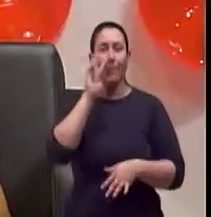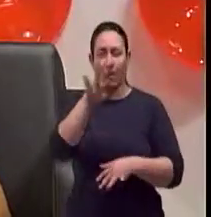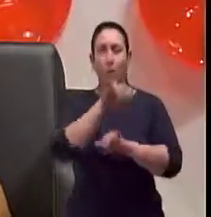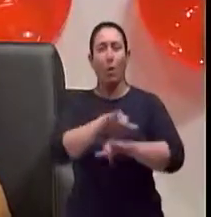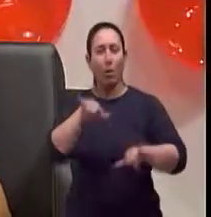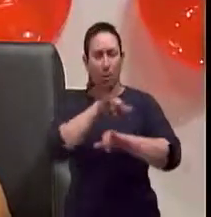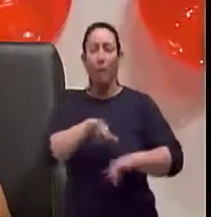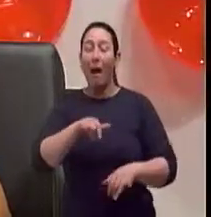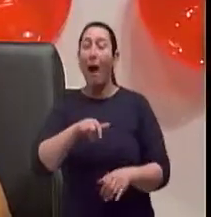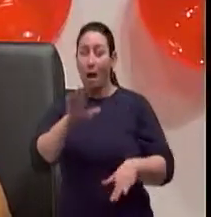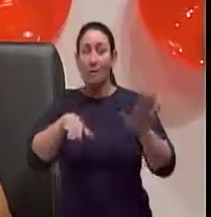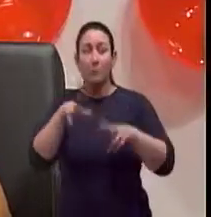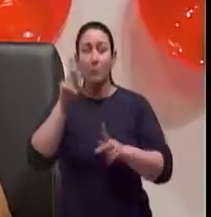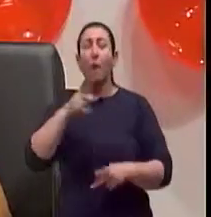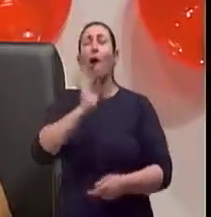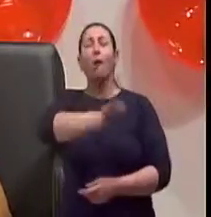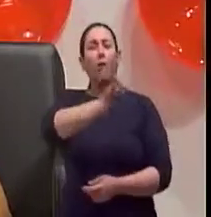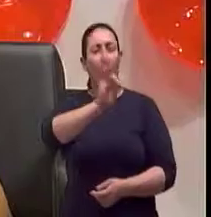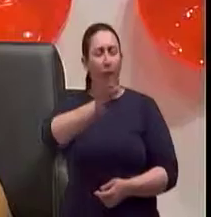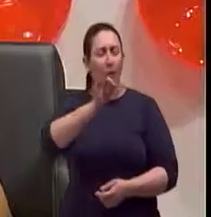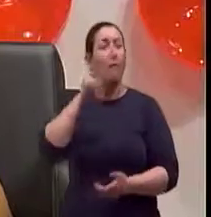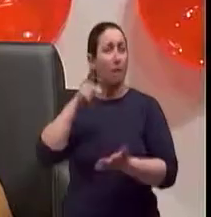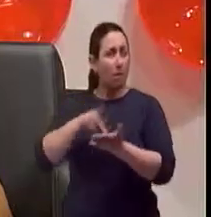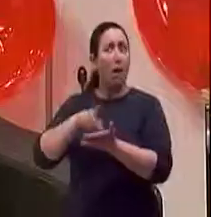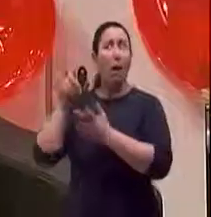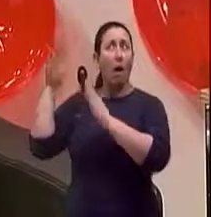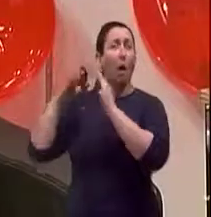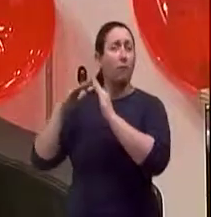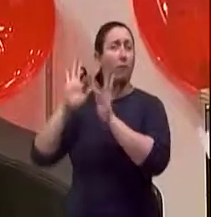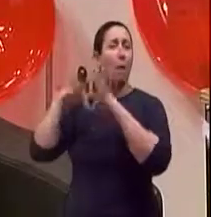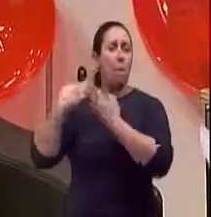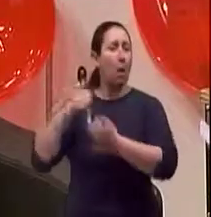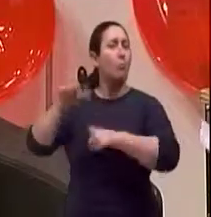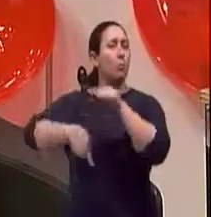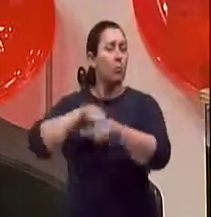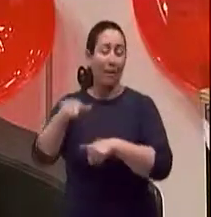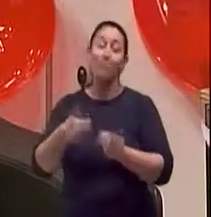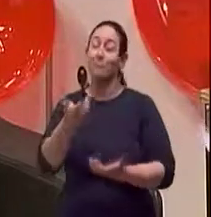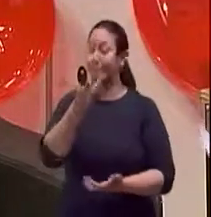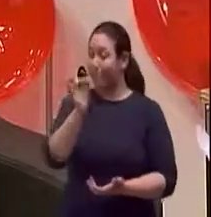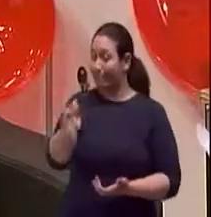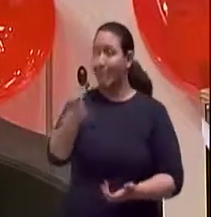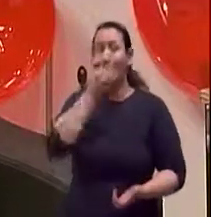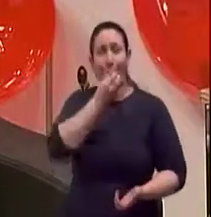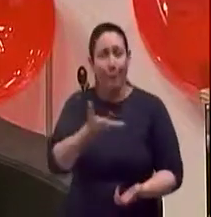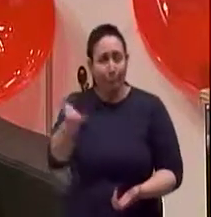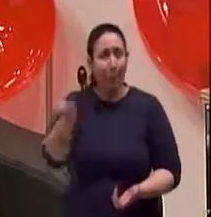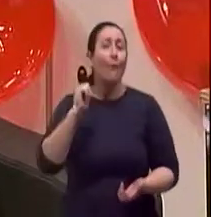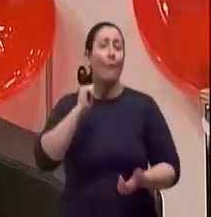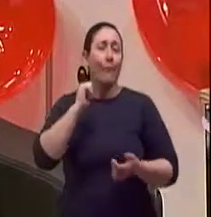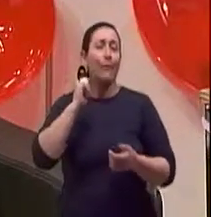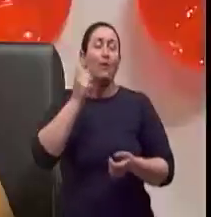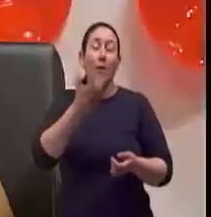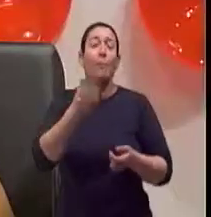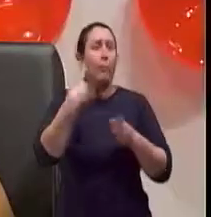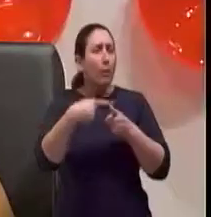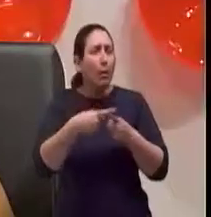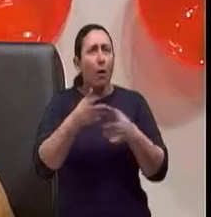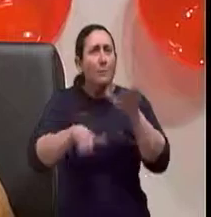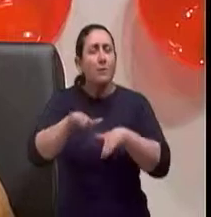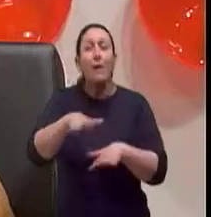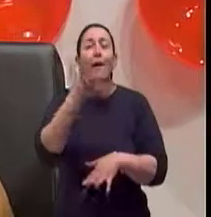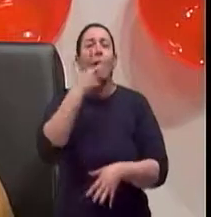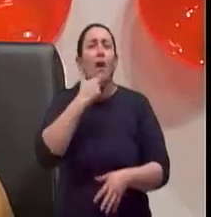me telefono para dizer, olha, realmente lá em casa está mudando a coisa. Olha que bom, né. dizem isso. Isso é muito importante. Às é criança,